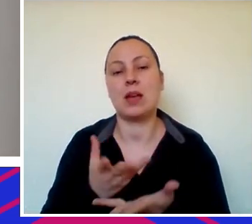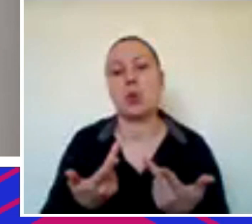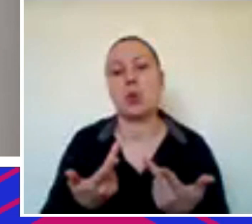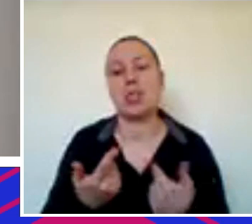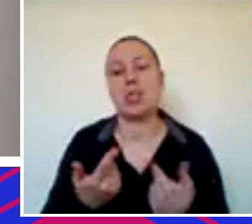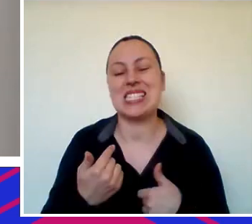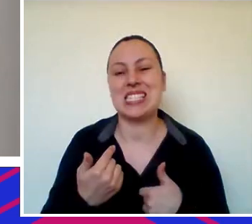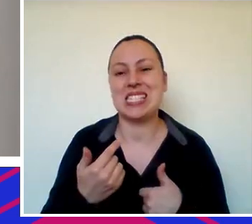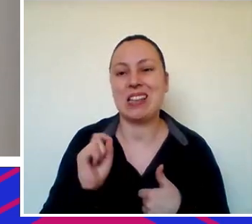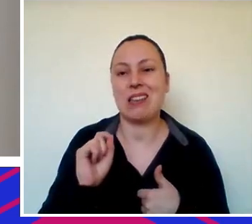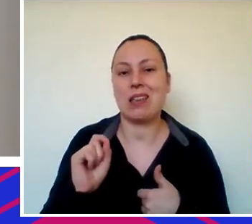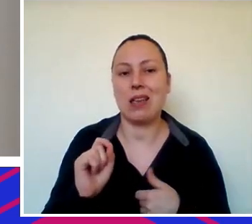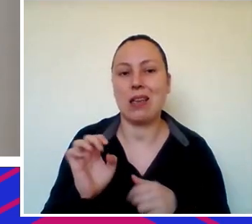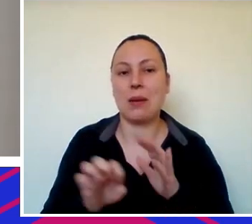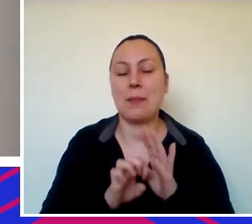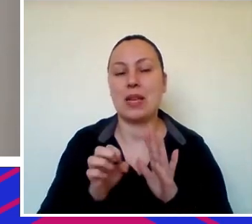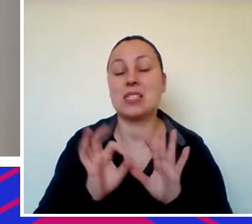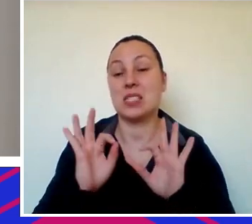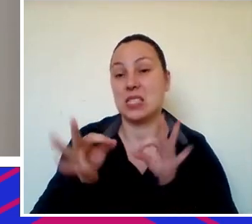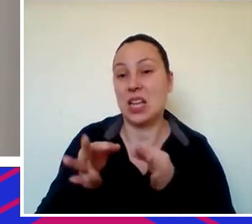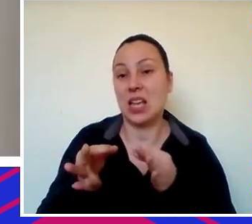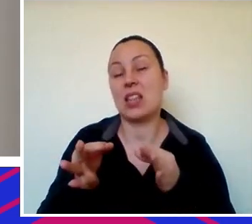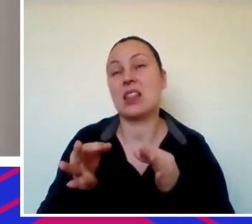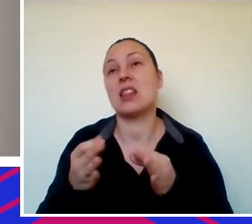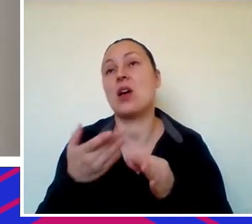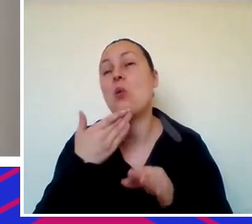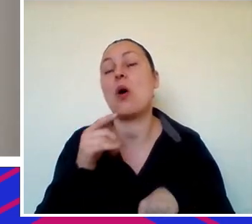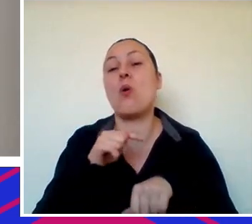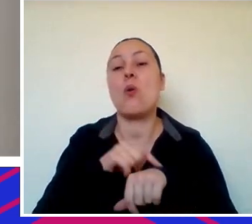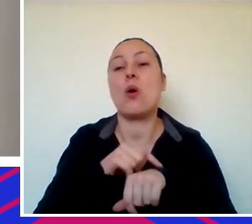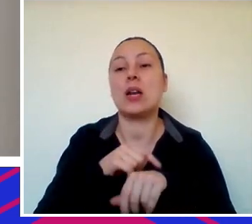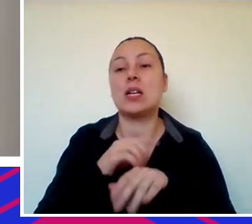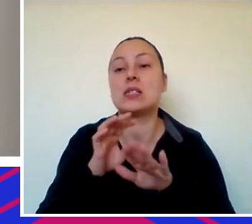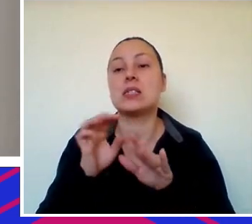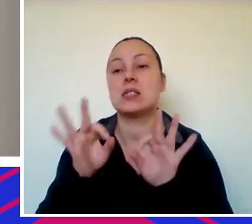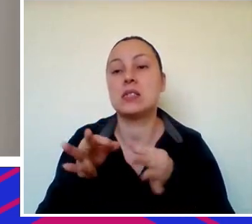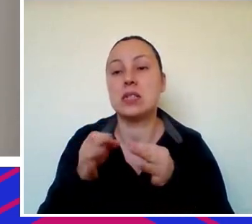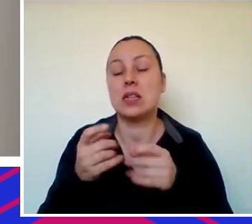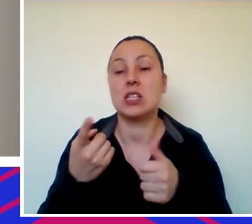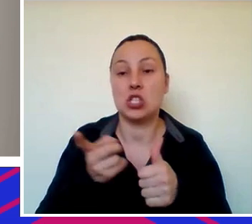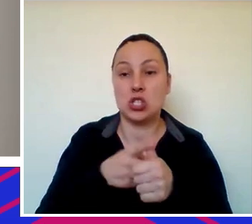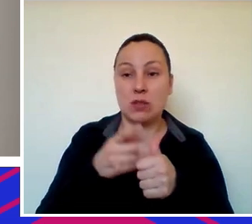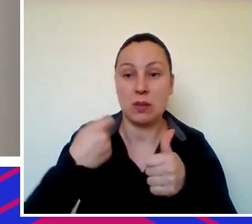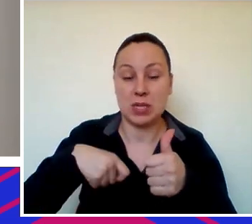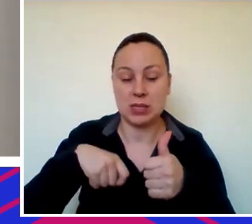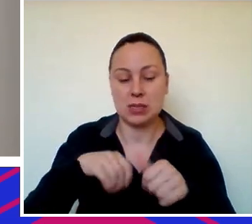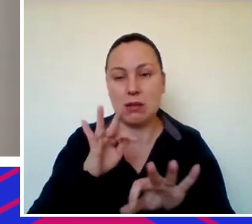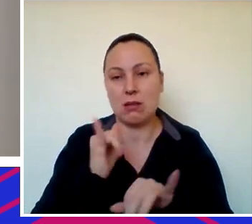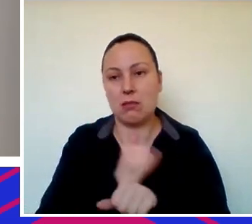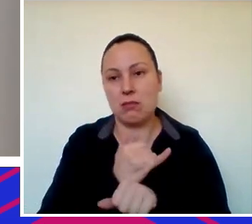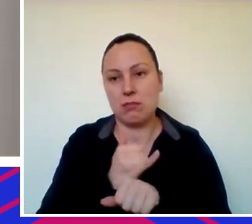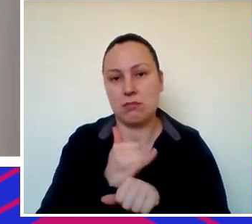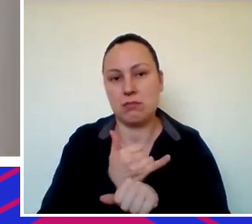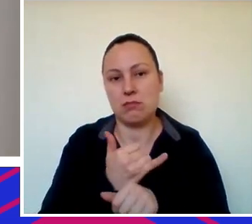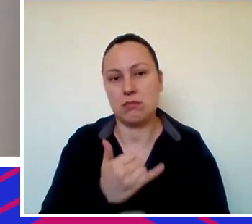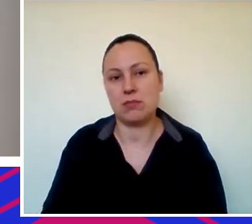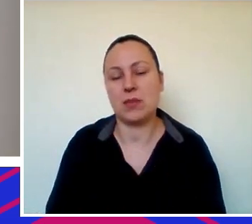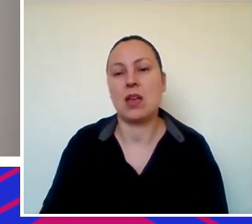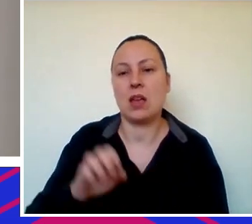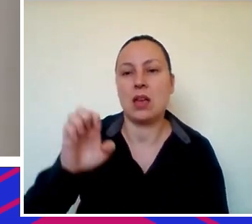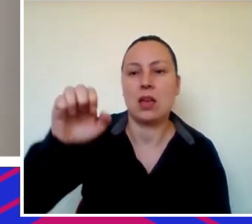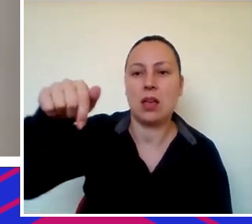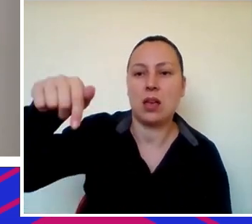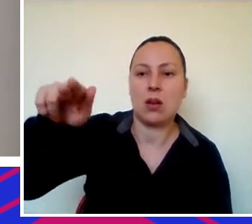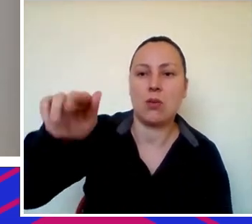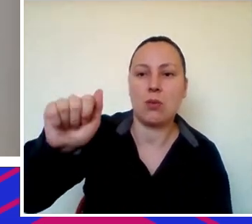a hora quem que é a empresa certa e o que que a hora certa dívida tem que lembrar que precisa ser repaga o equity ele entra e ele sai